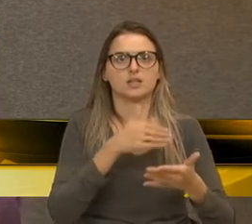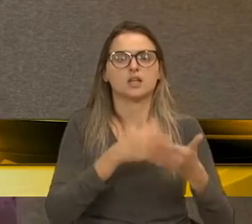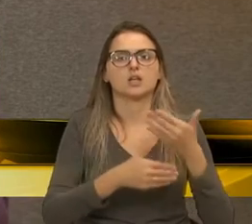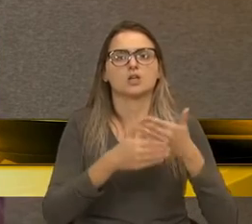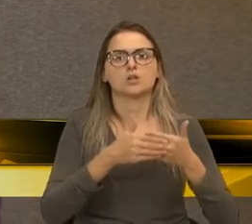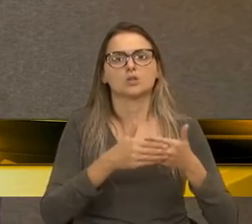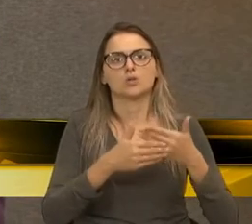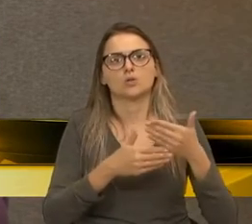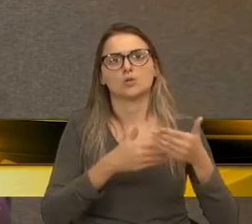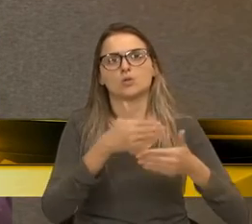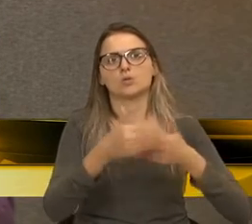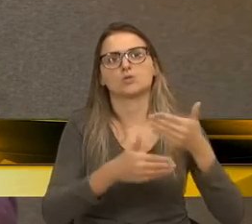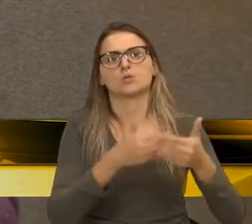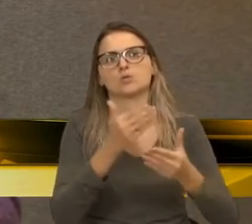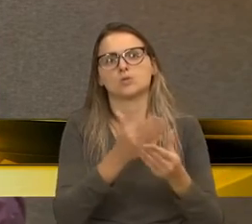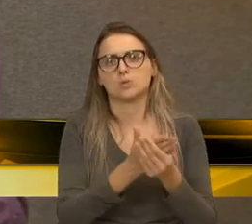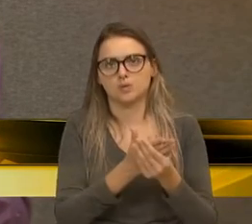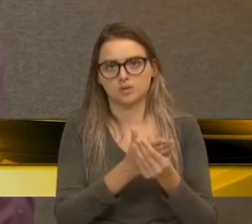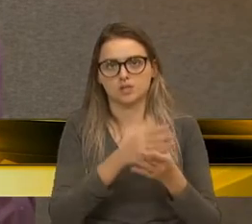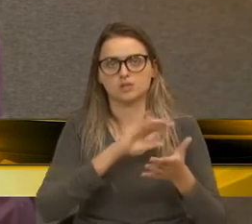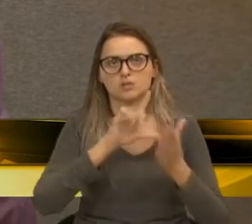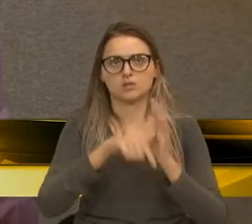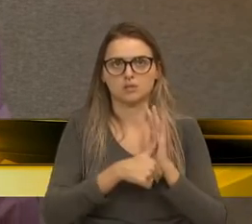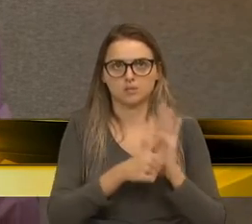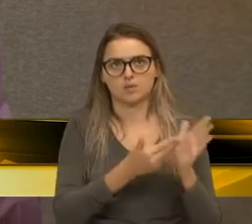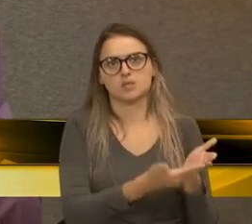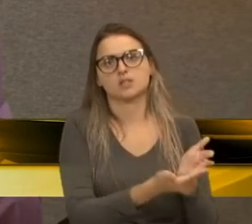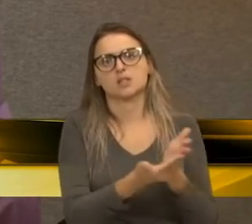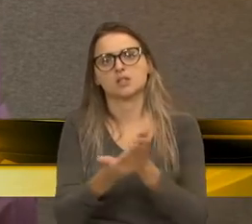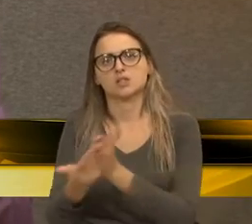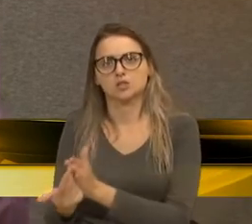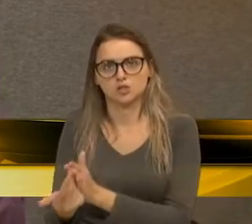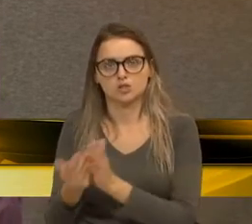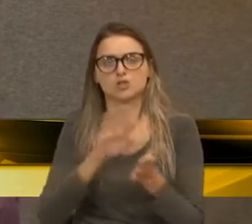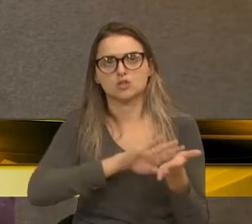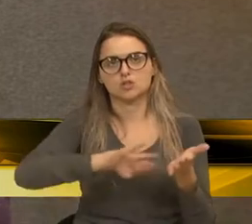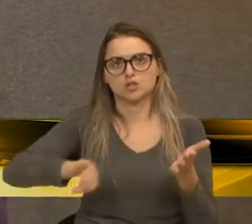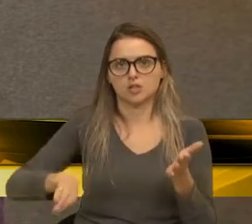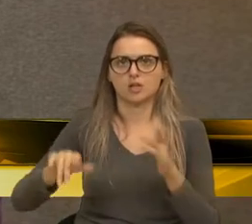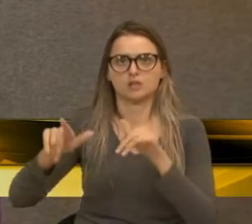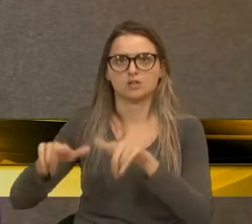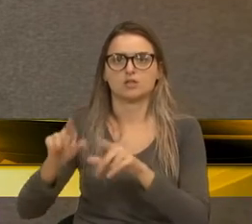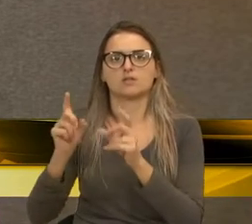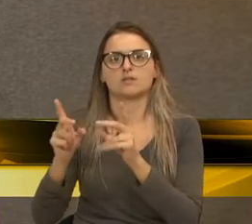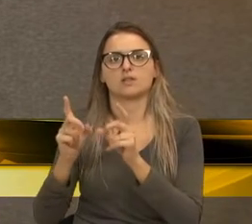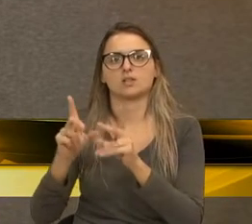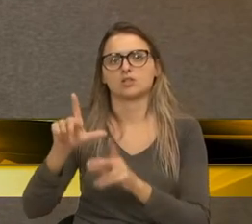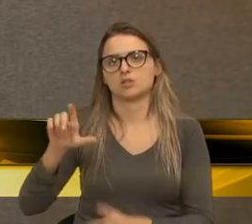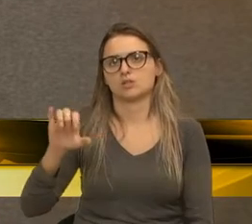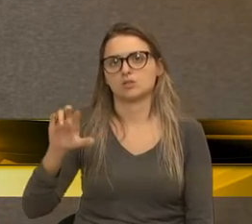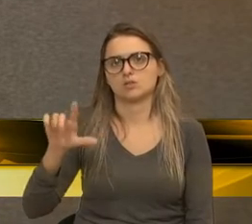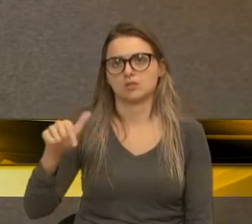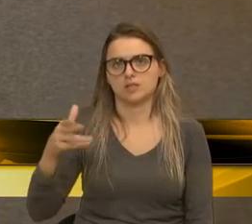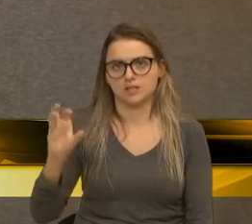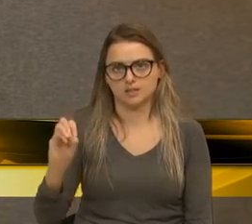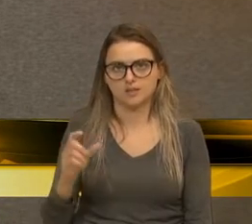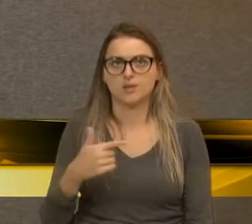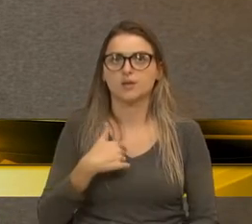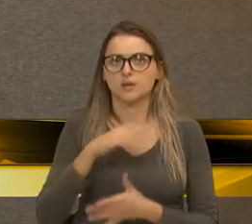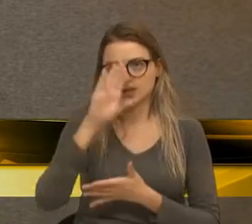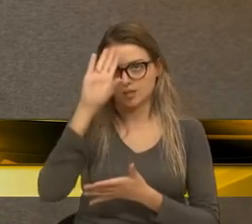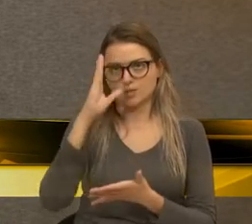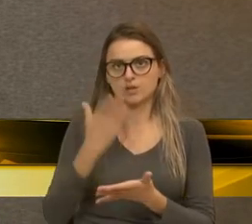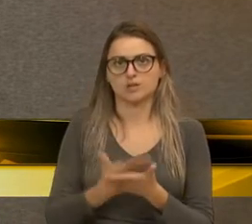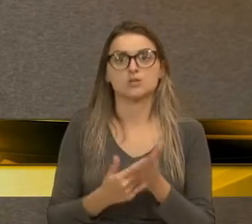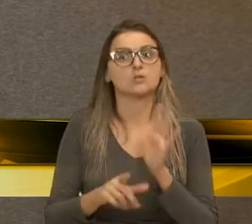todo o processo. Após isso, ele seria recolhido e destinado para leilão. Então, eu acredito que